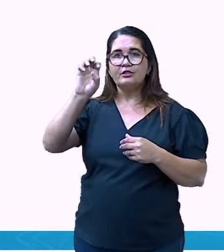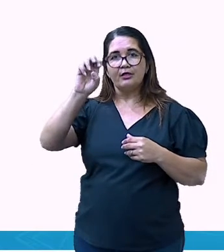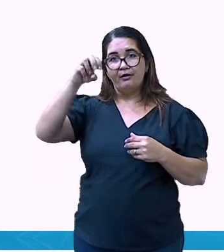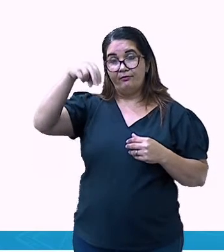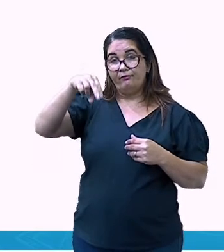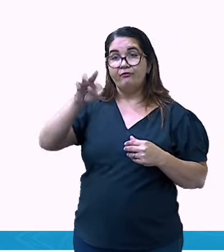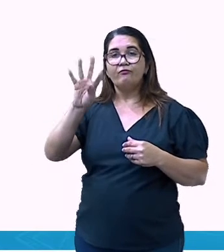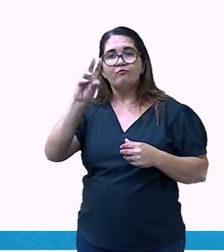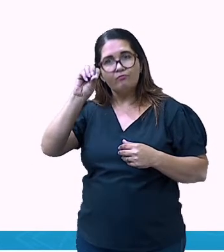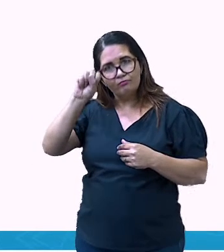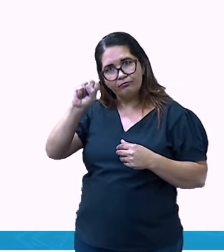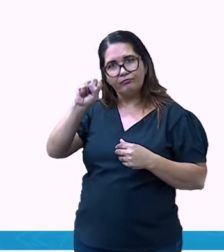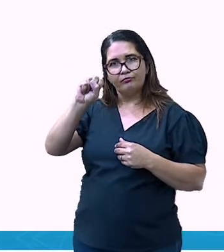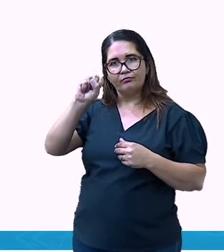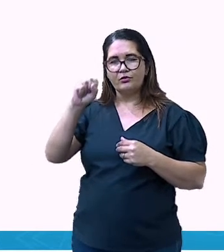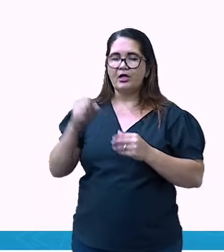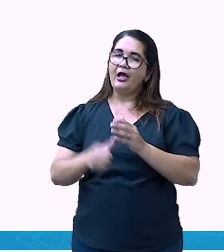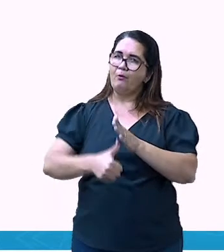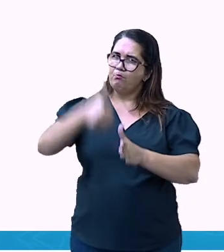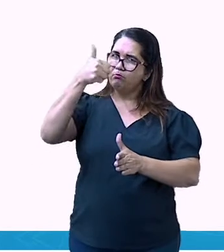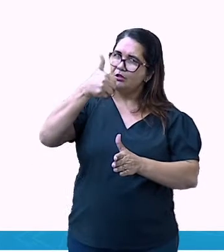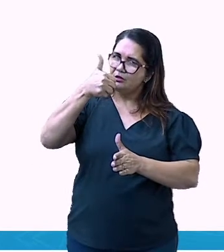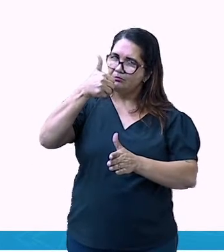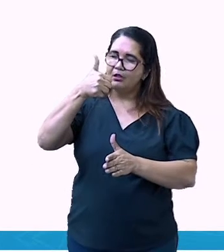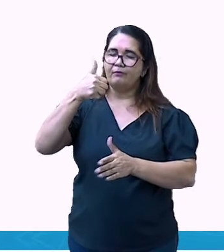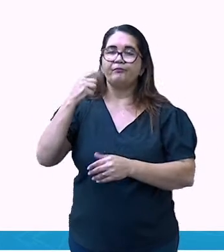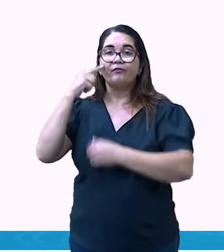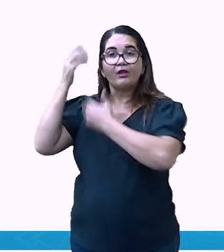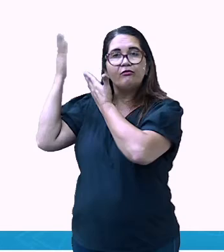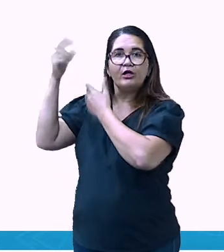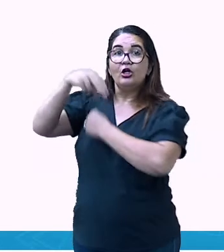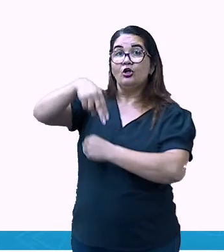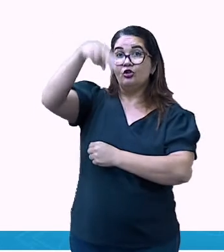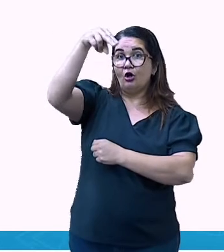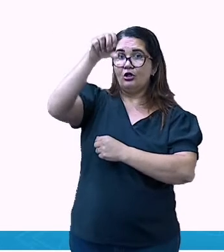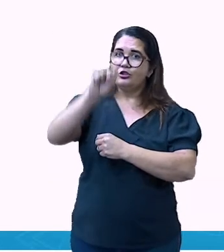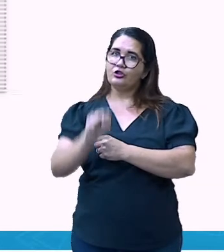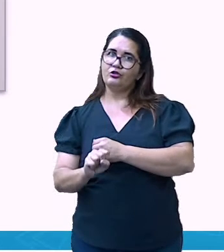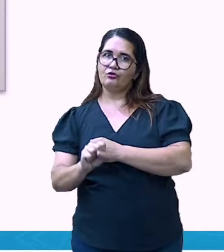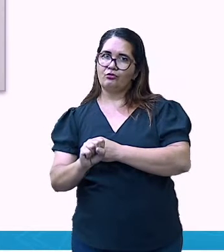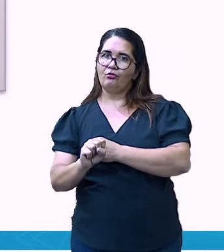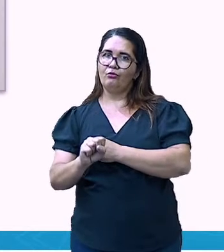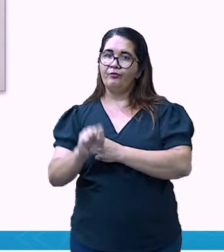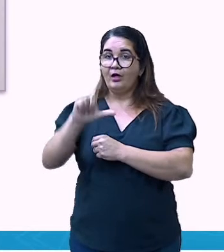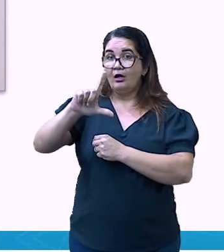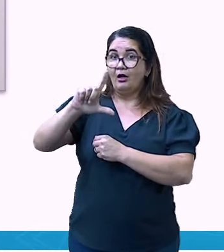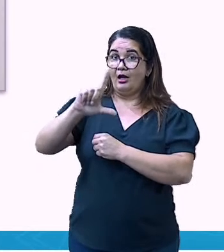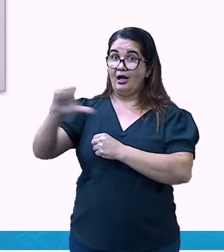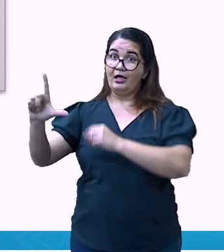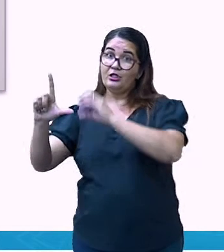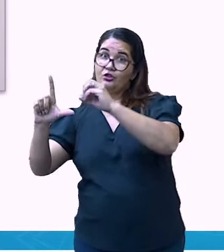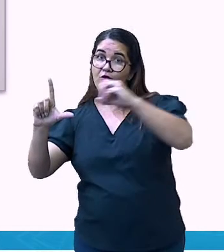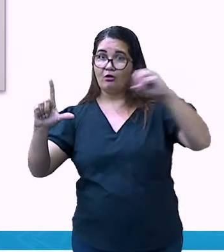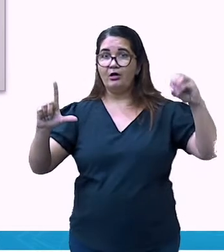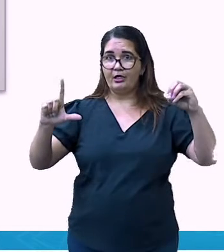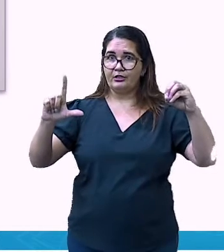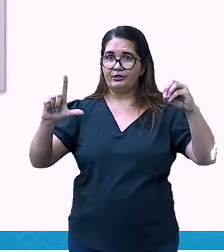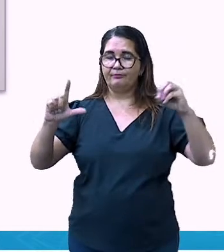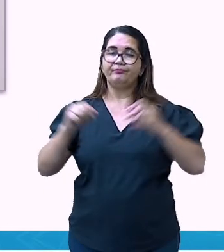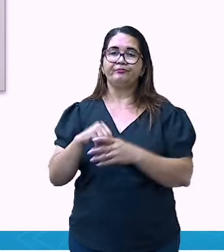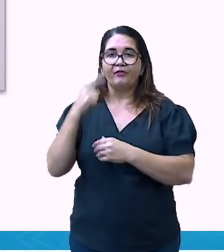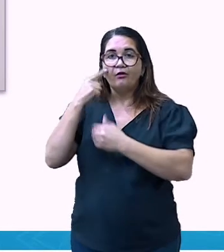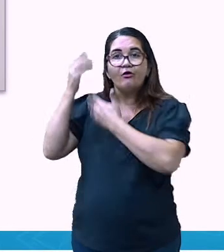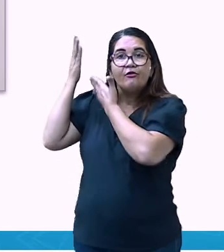aí, né? O nordeste, o sudeste, o noroeste e o sudoeste. São os colaterais. E aí, a gente tem, ela